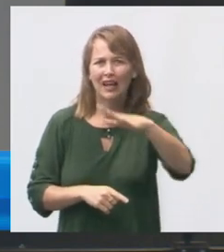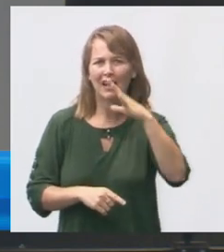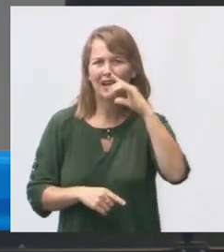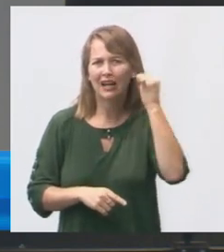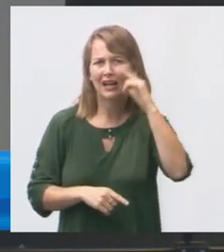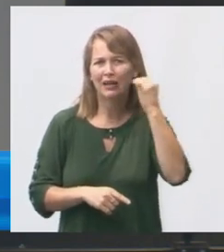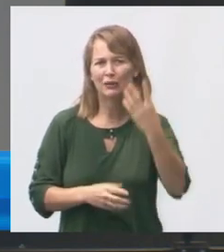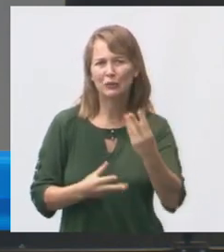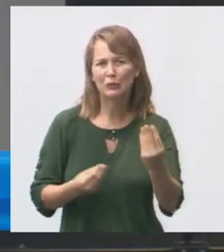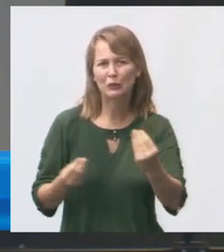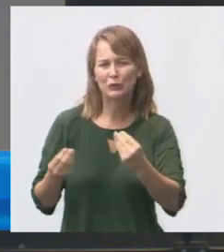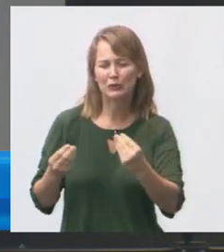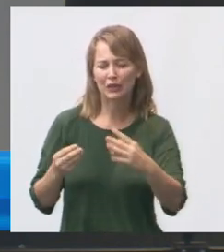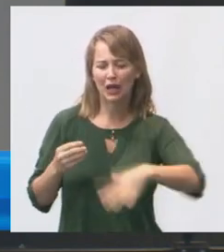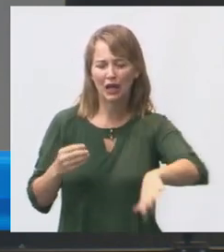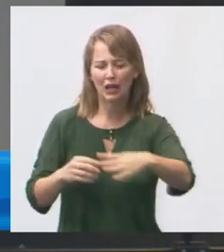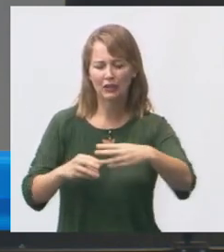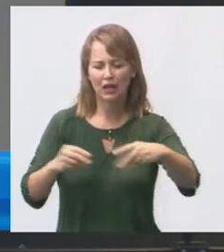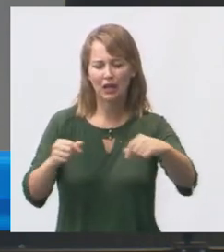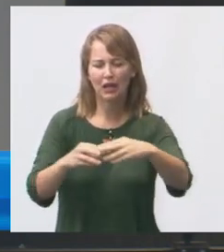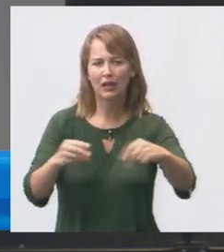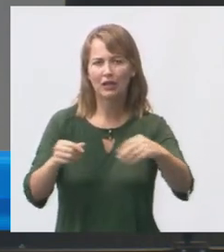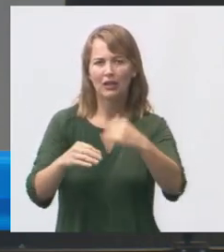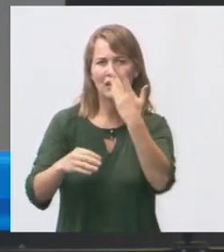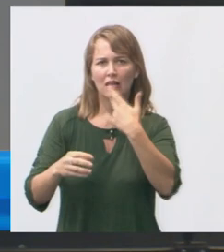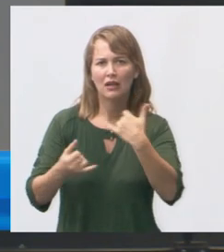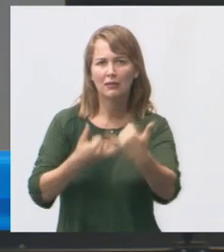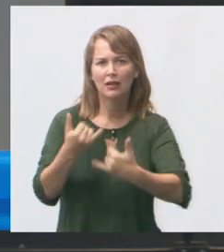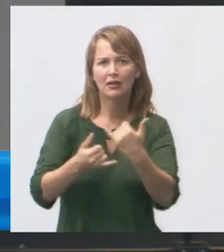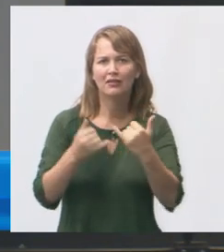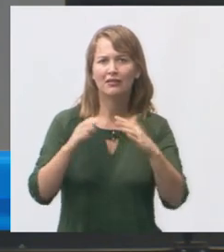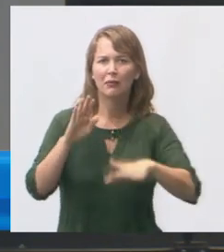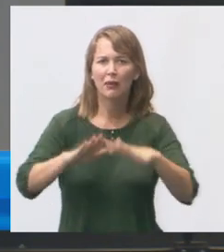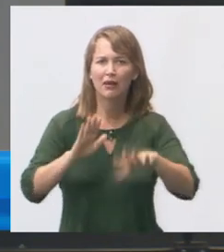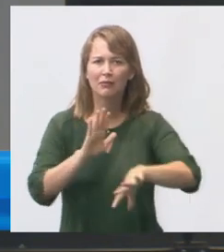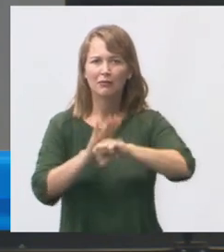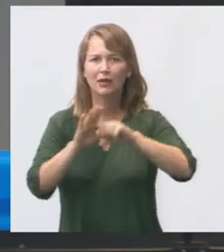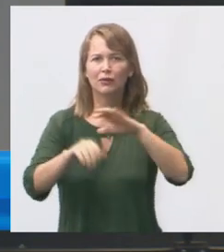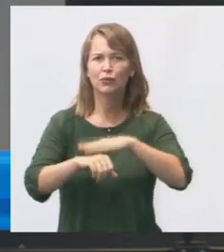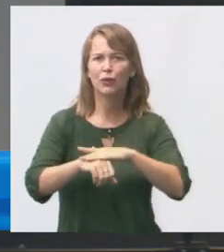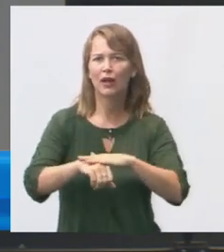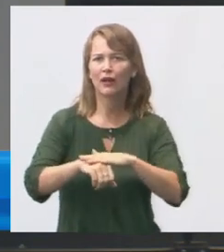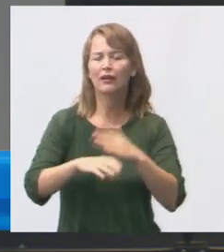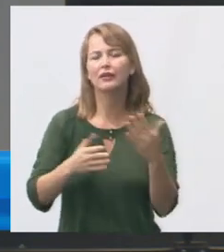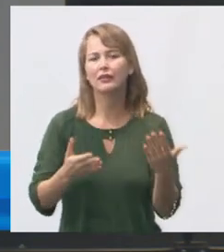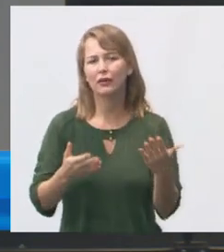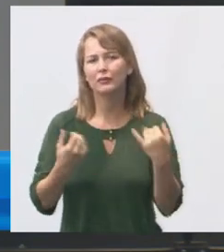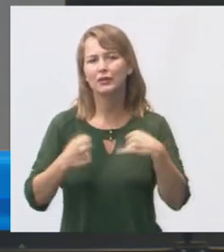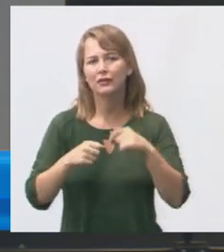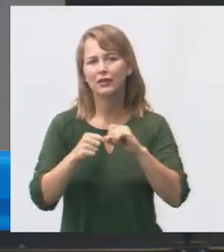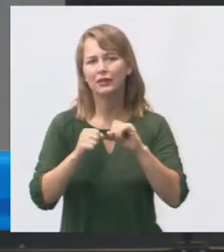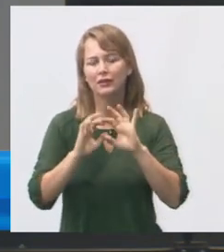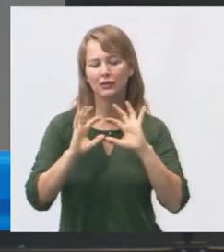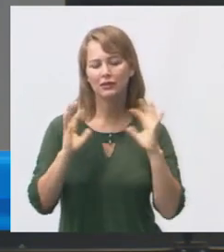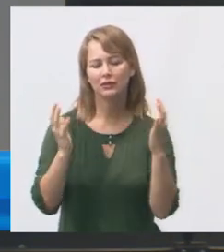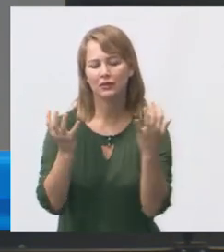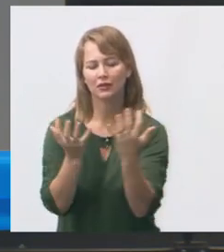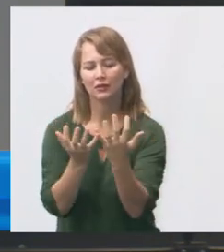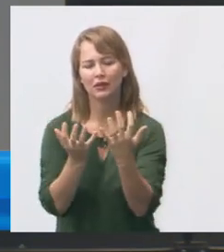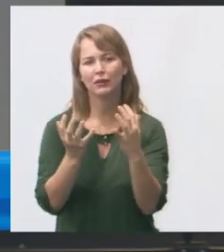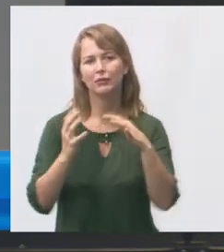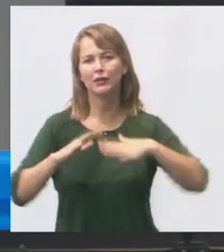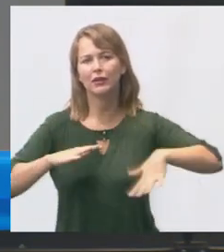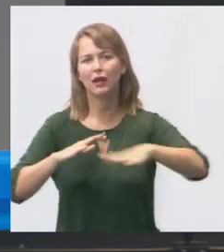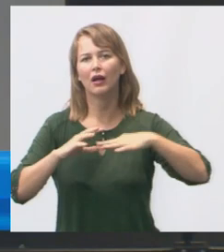areia onde as crianças brincam então pode gerar contaminação então é necessário fazer um cercamento aqui de grade